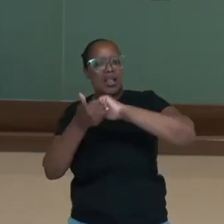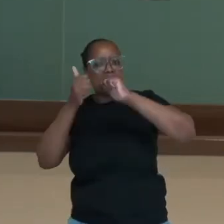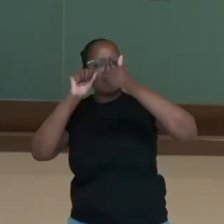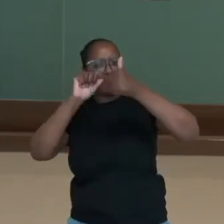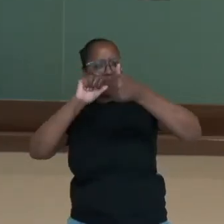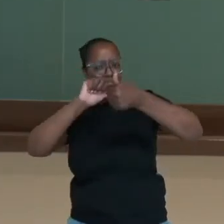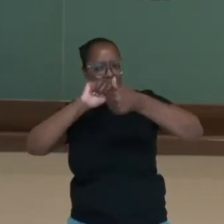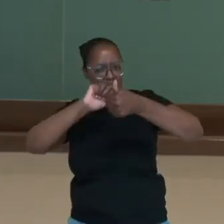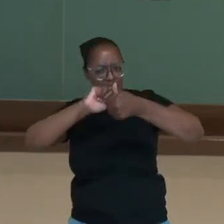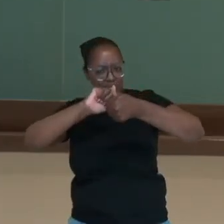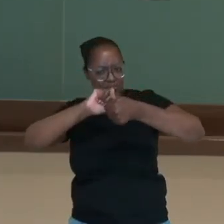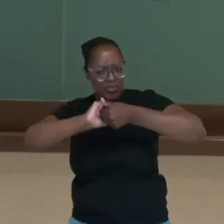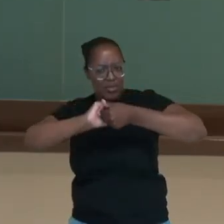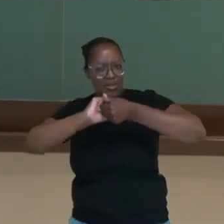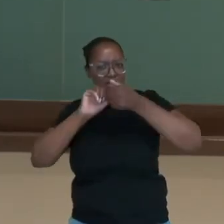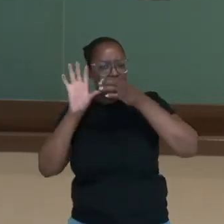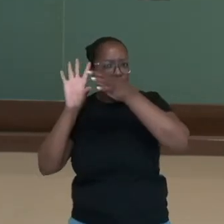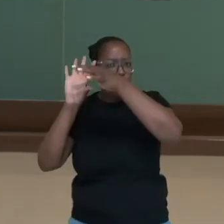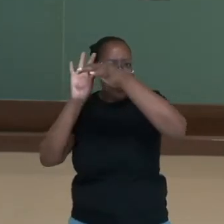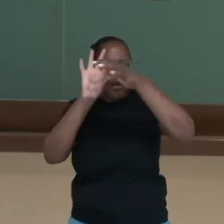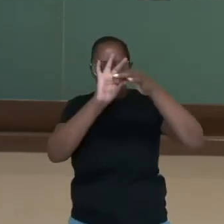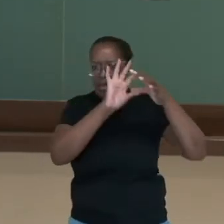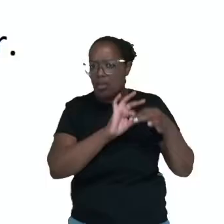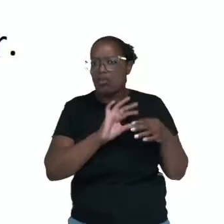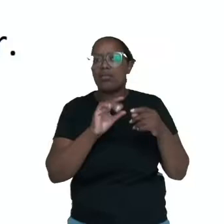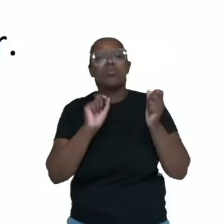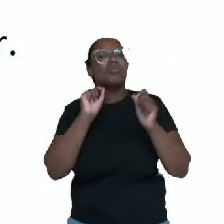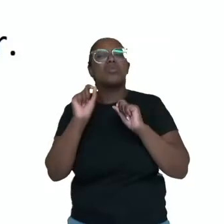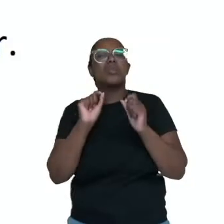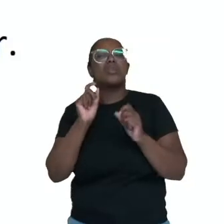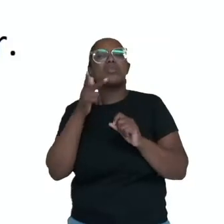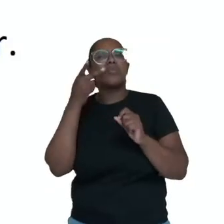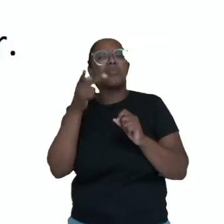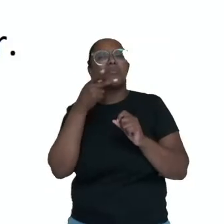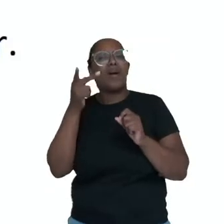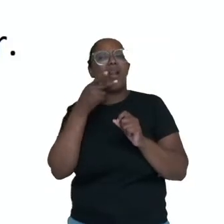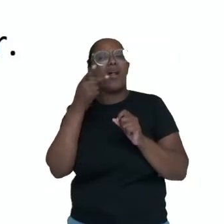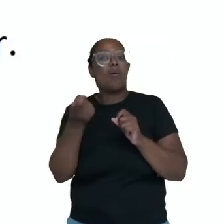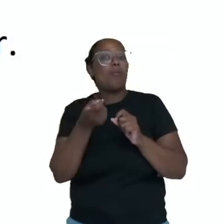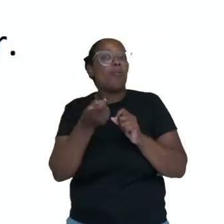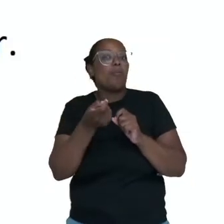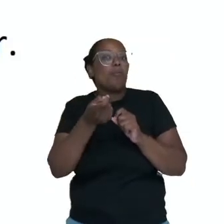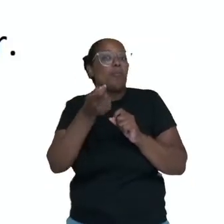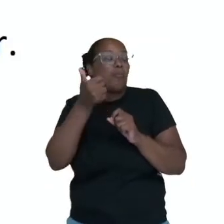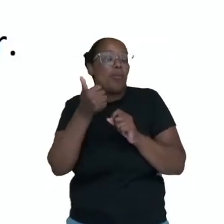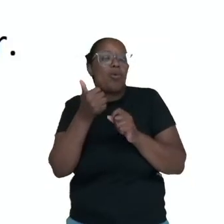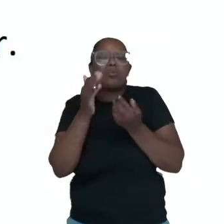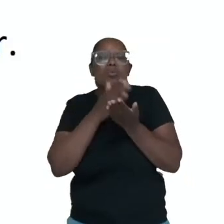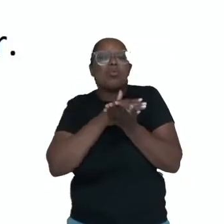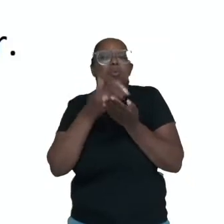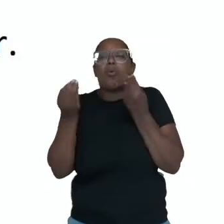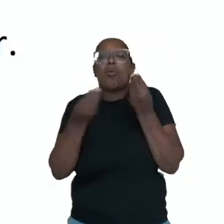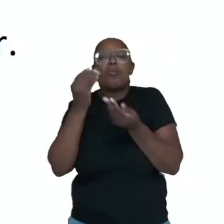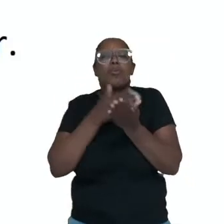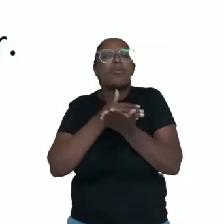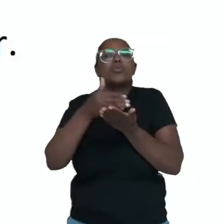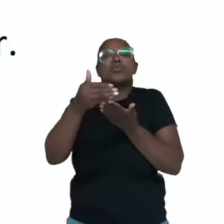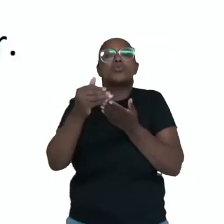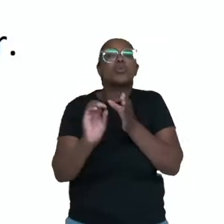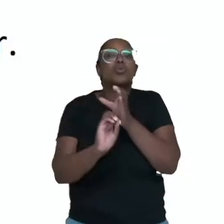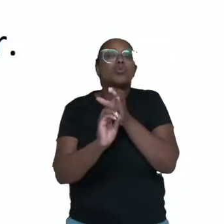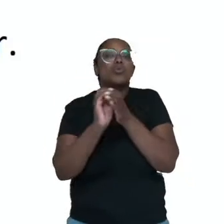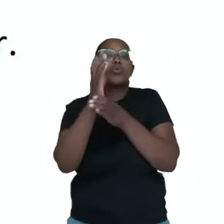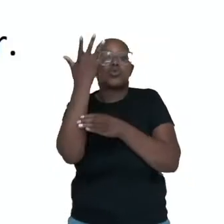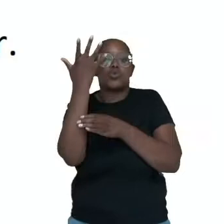em peteca, é o que vem à mente de vocês. Então vamos falar um pouquinho sobre a origem da peteca. A peteca é um